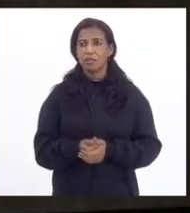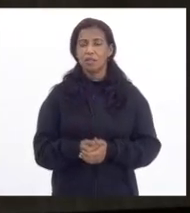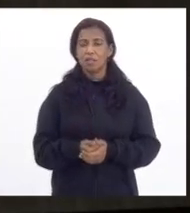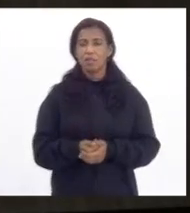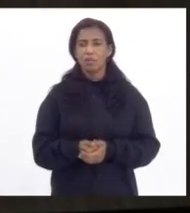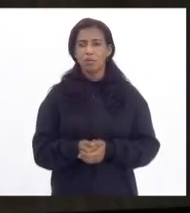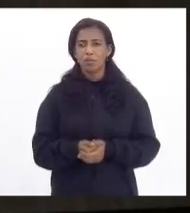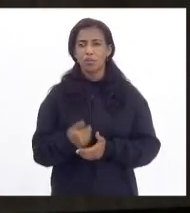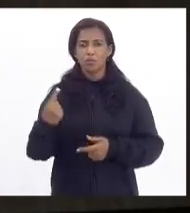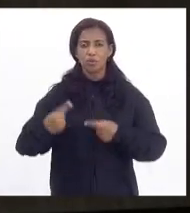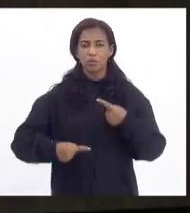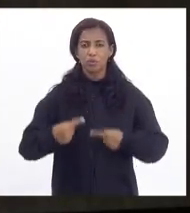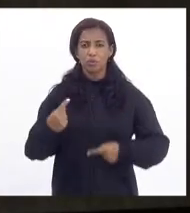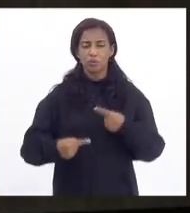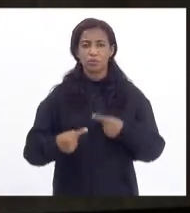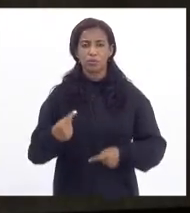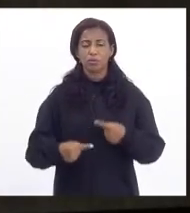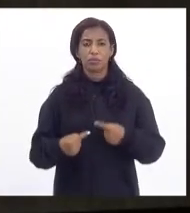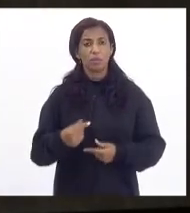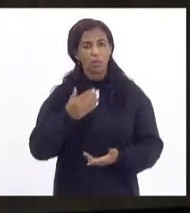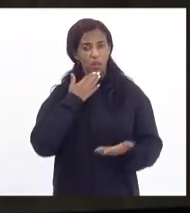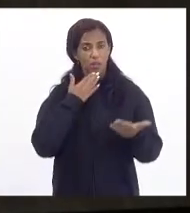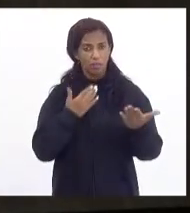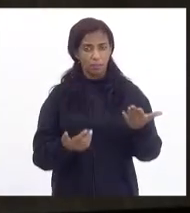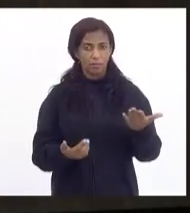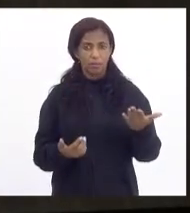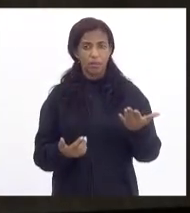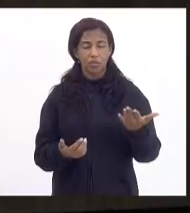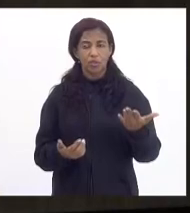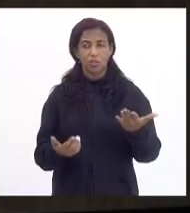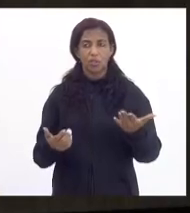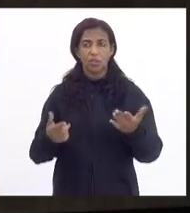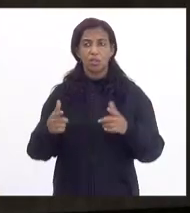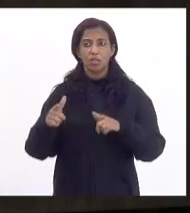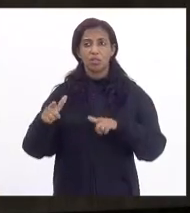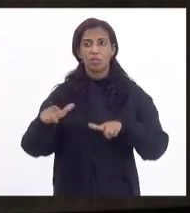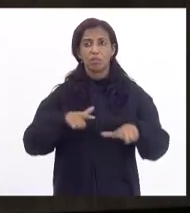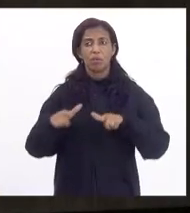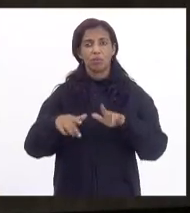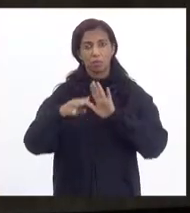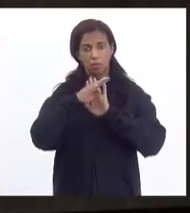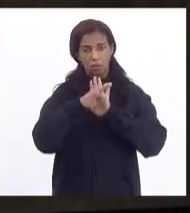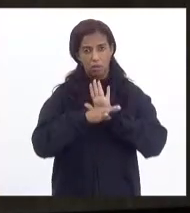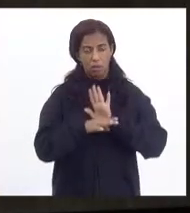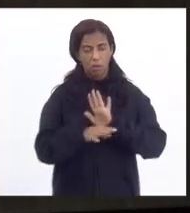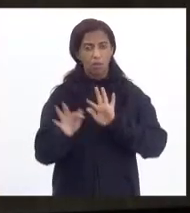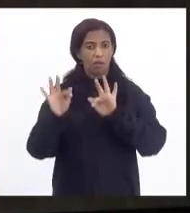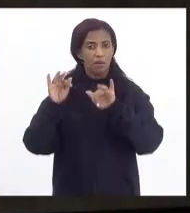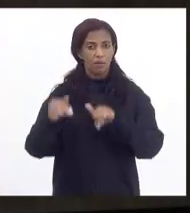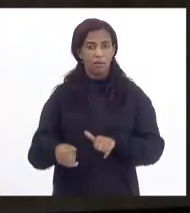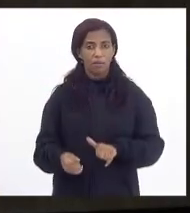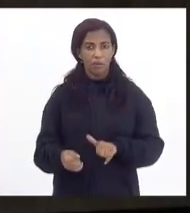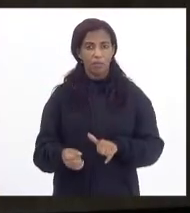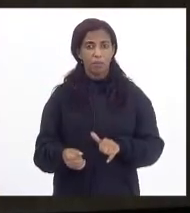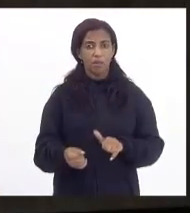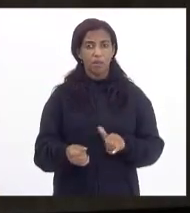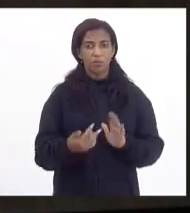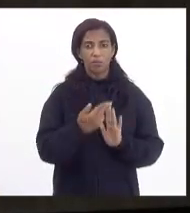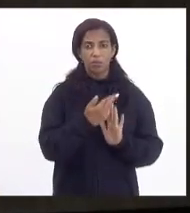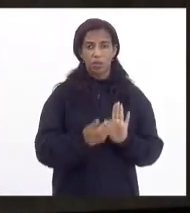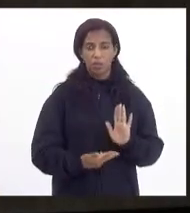discussão. E ele só conclui. Aliás, quero pedir a vocês que se chamassem trabalhos à ordem, porque eu pedi forma final de redação equivocadamente.